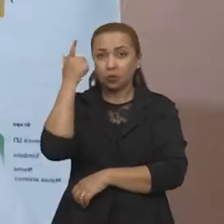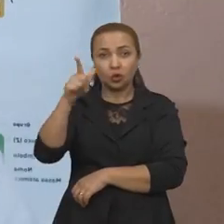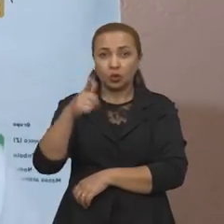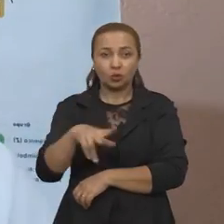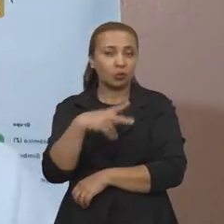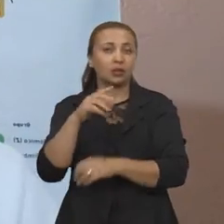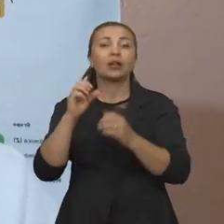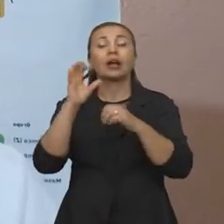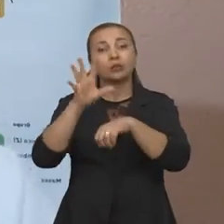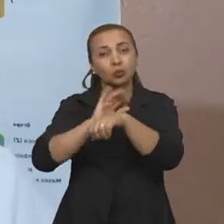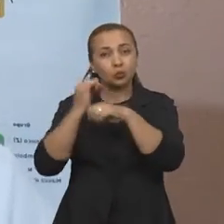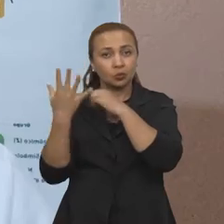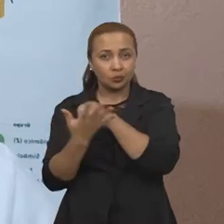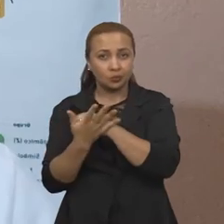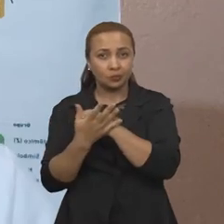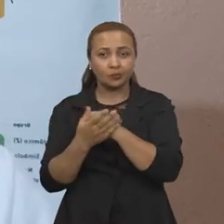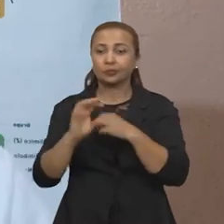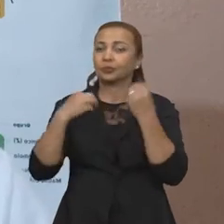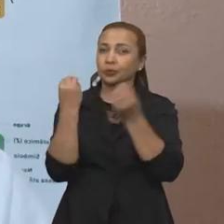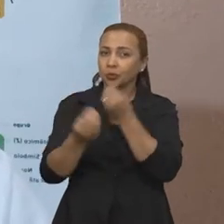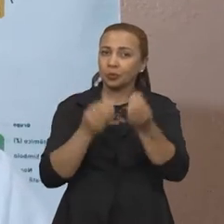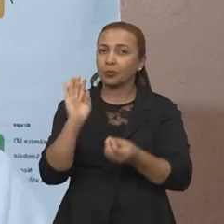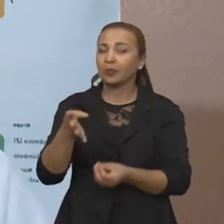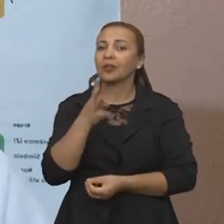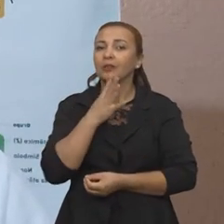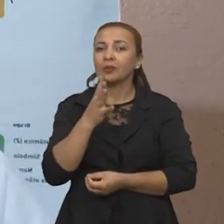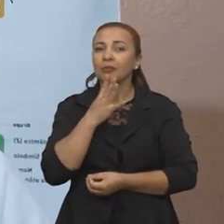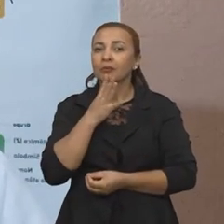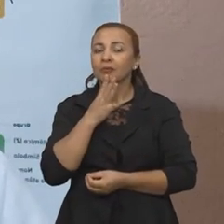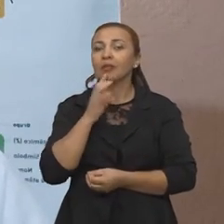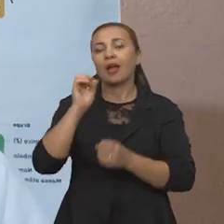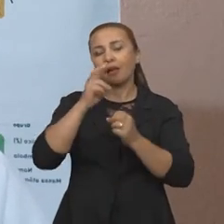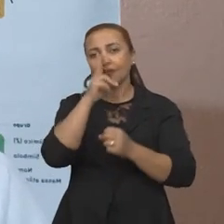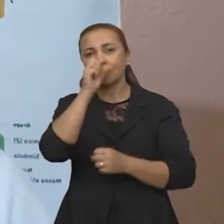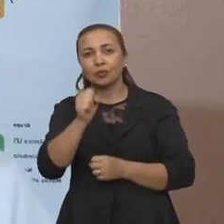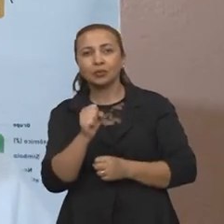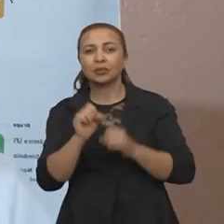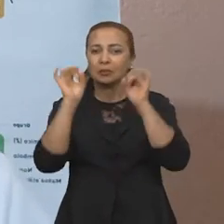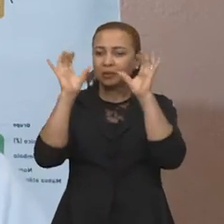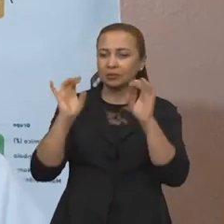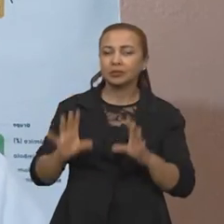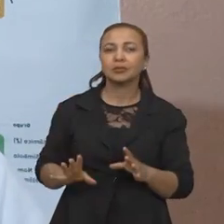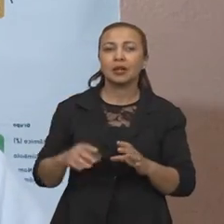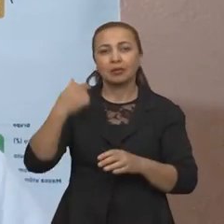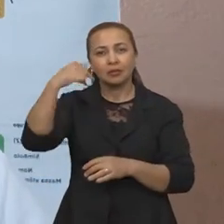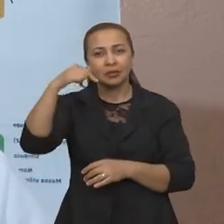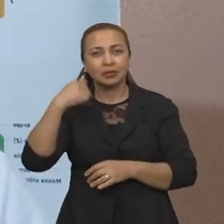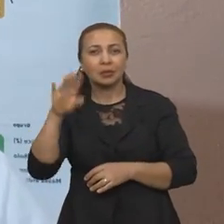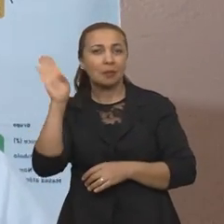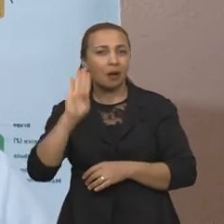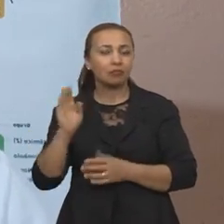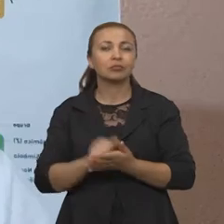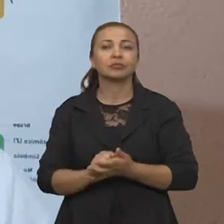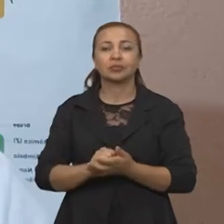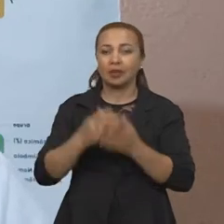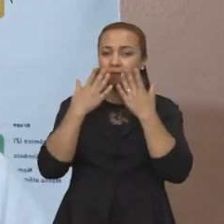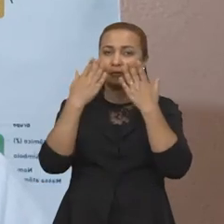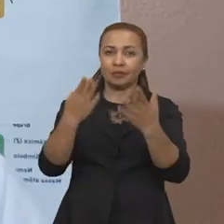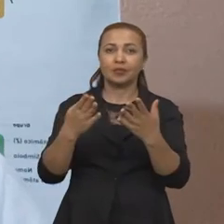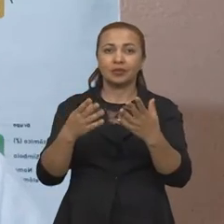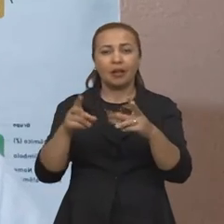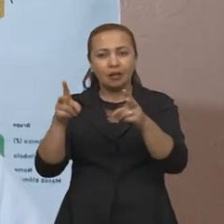Como já conhecemos o potencial e as propriedades fiscoquímicas dos constituintes do jaburundi, frente a diferentes